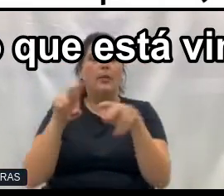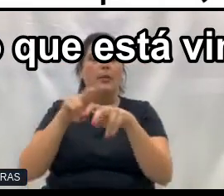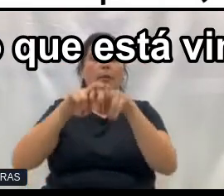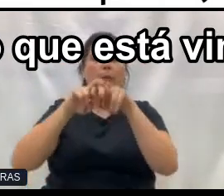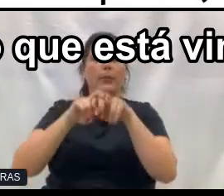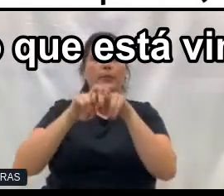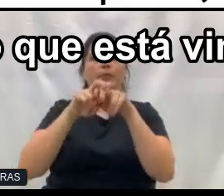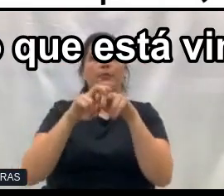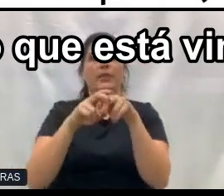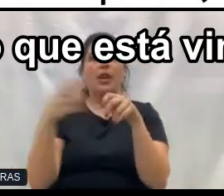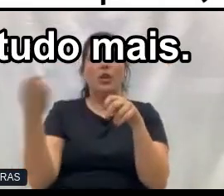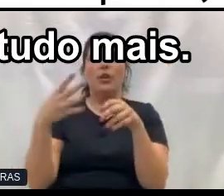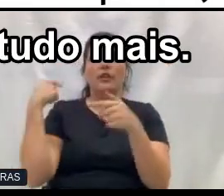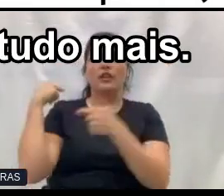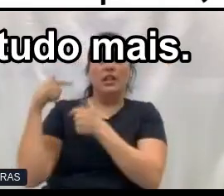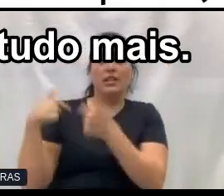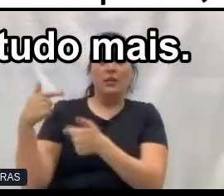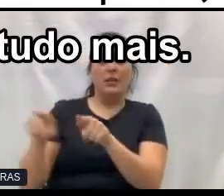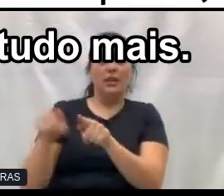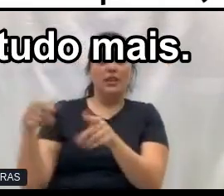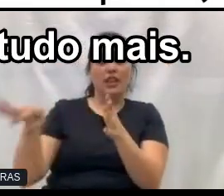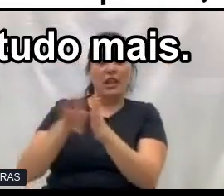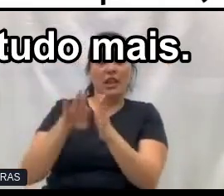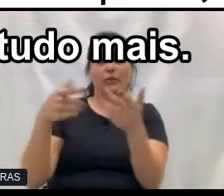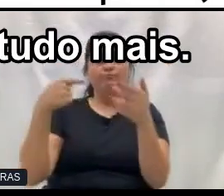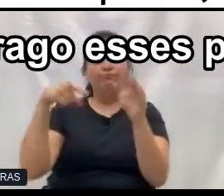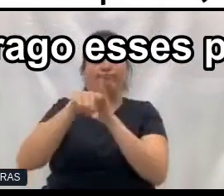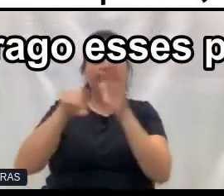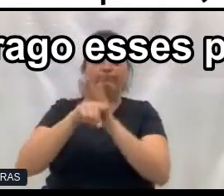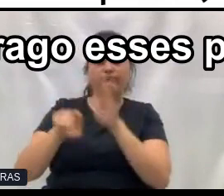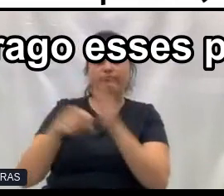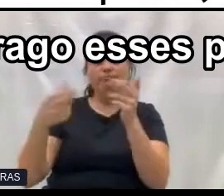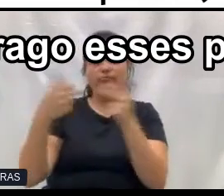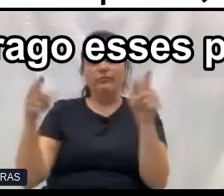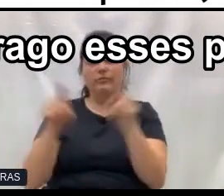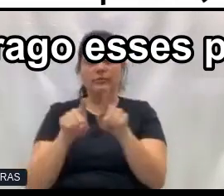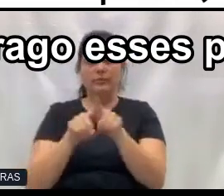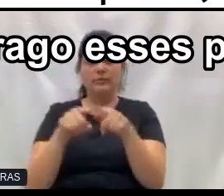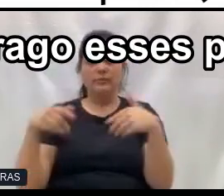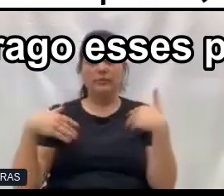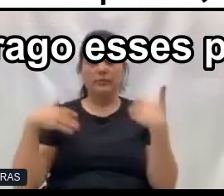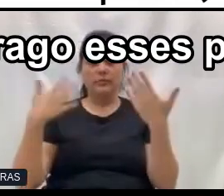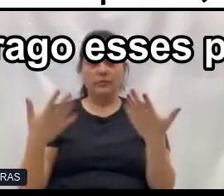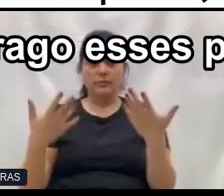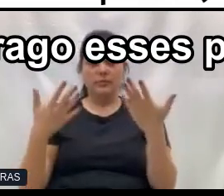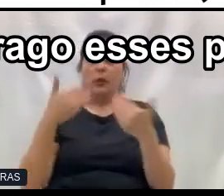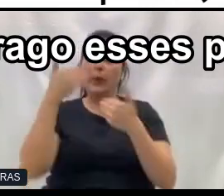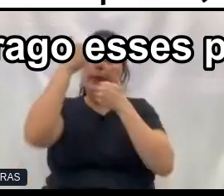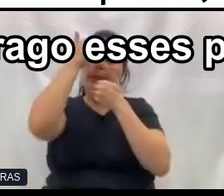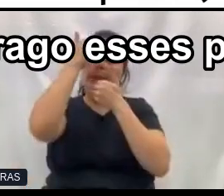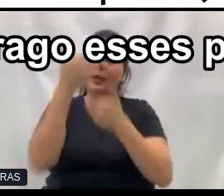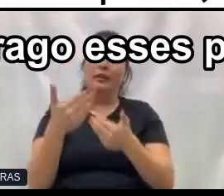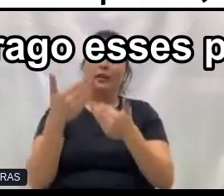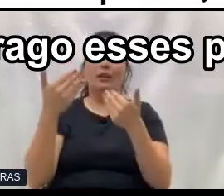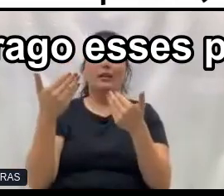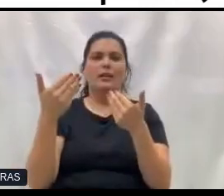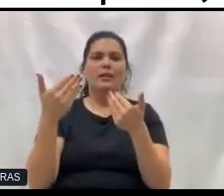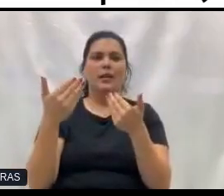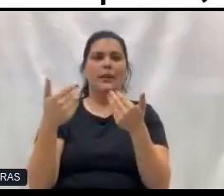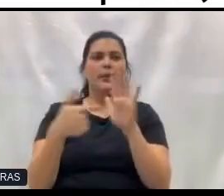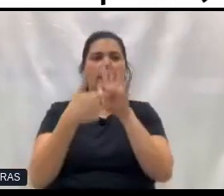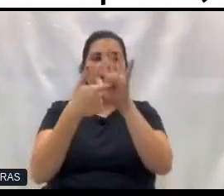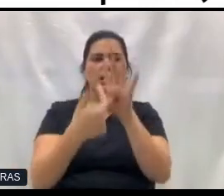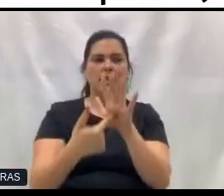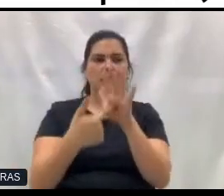a nova geração que está vindo, que questiona e tudo mais, então, obrigado por ter trago esses